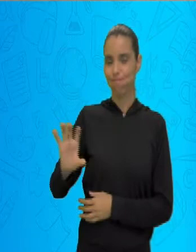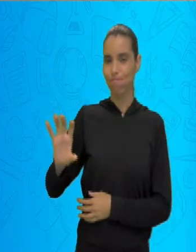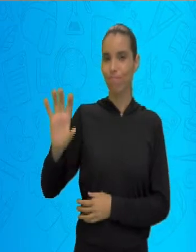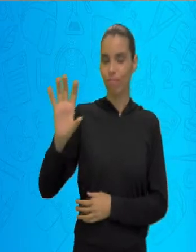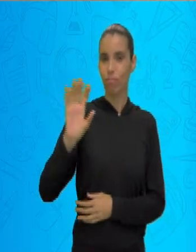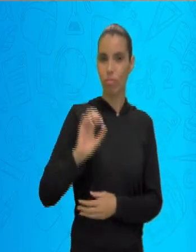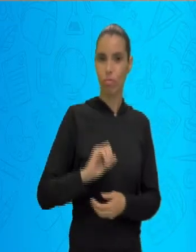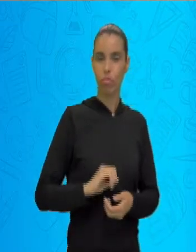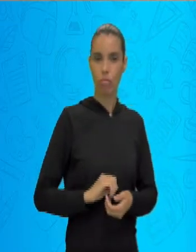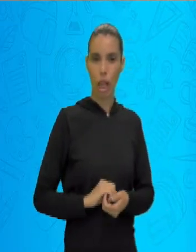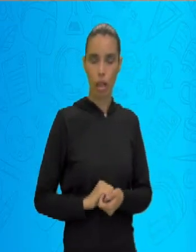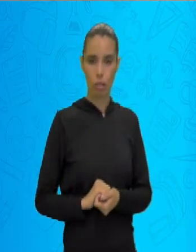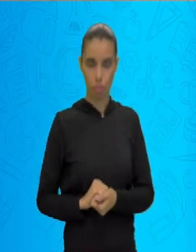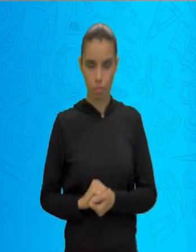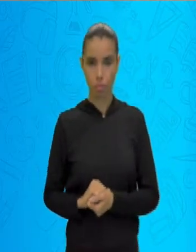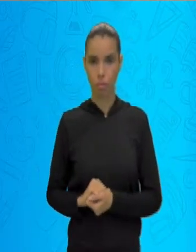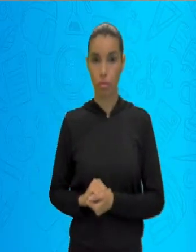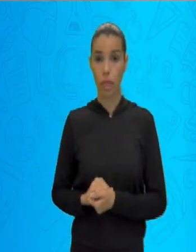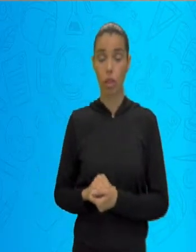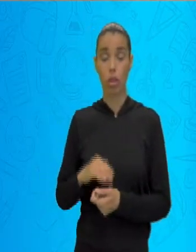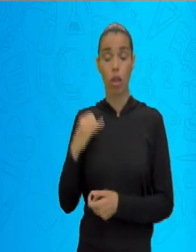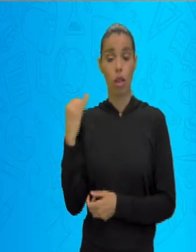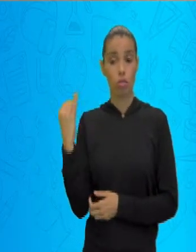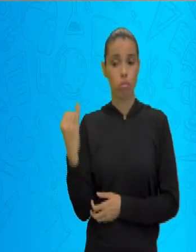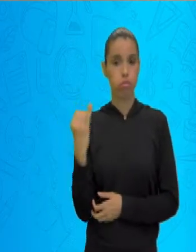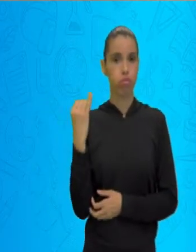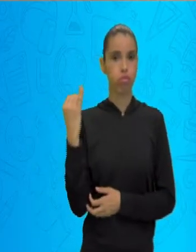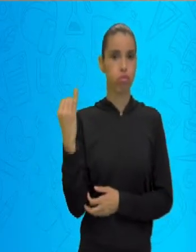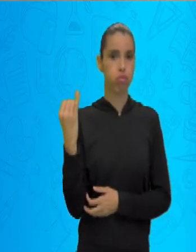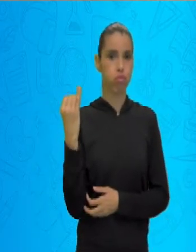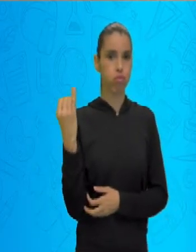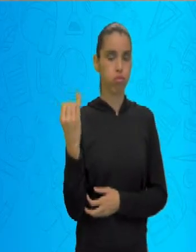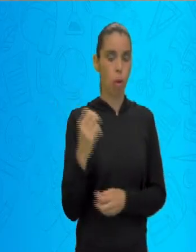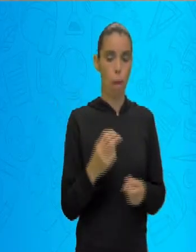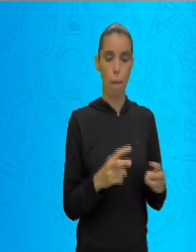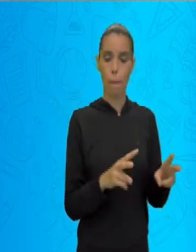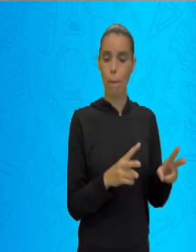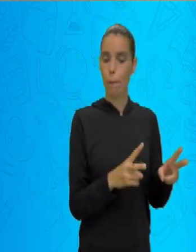alunos do sétimo ano do Ensino Fundamental,